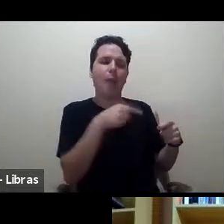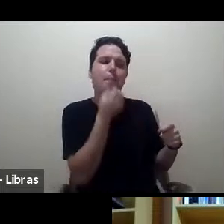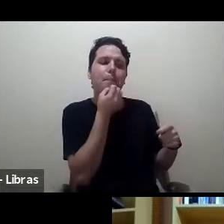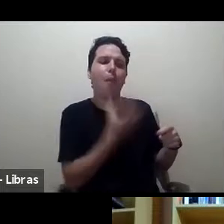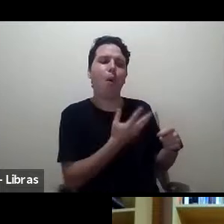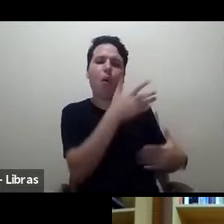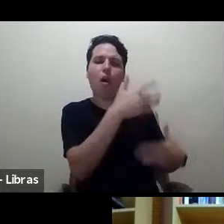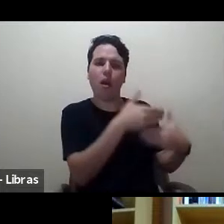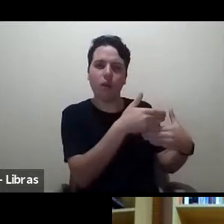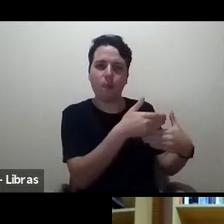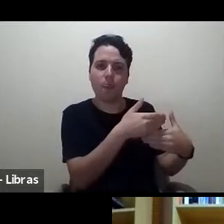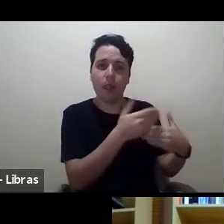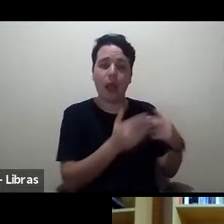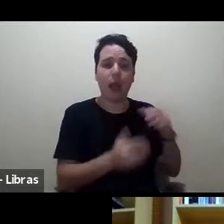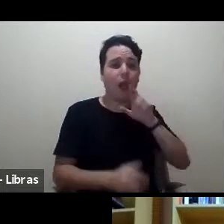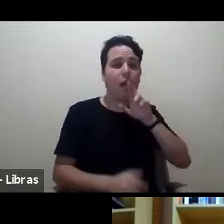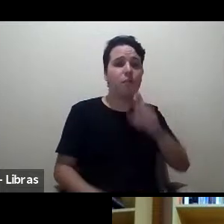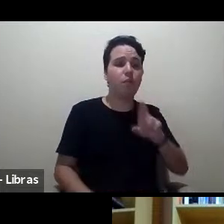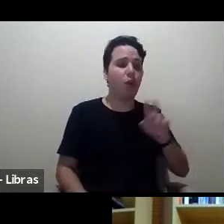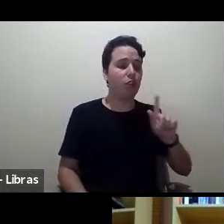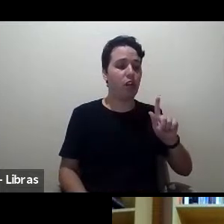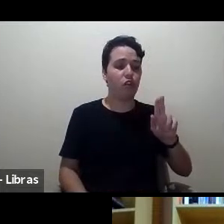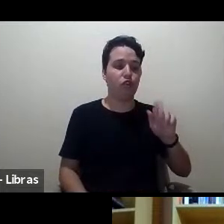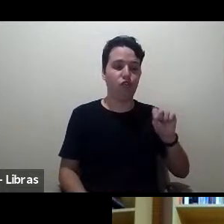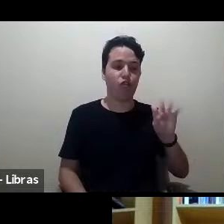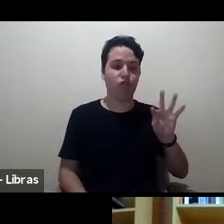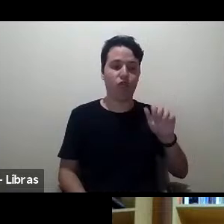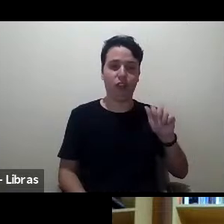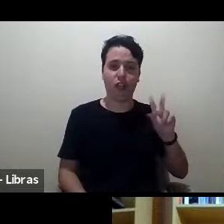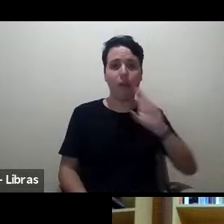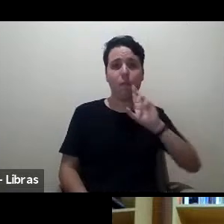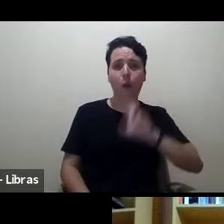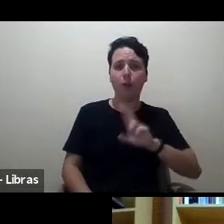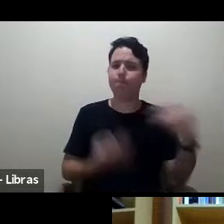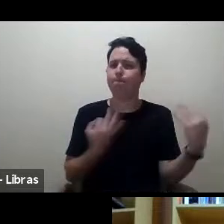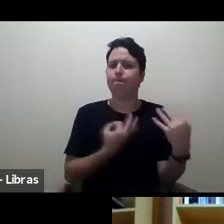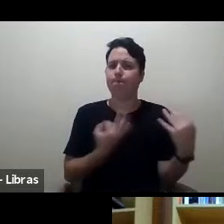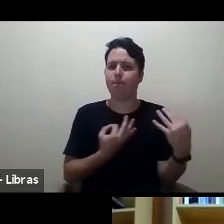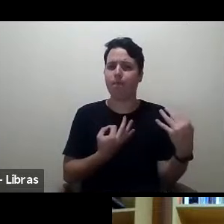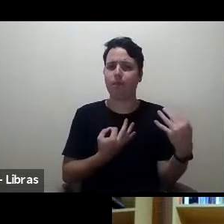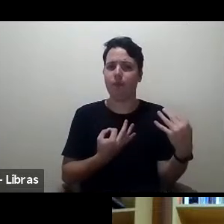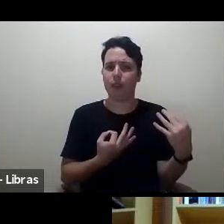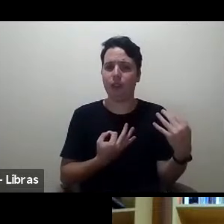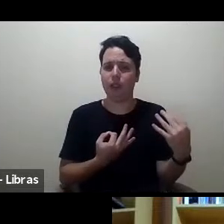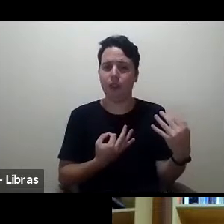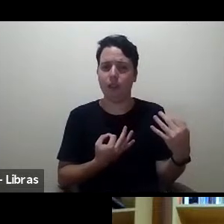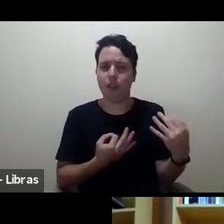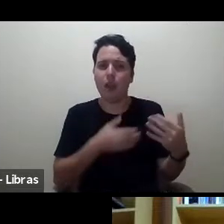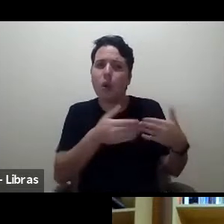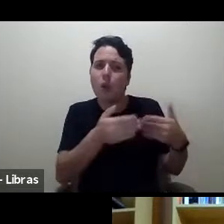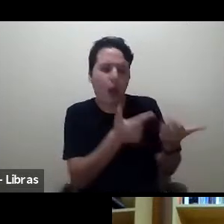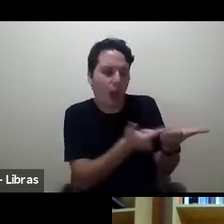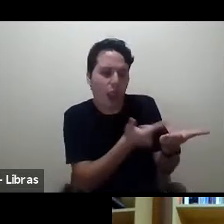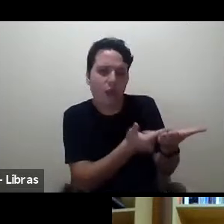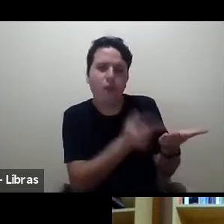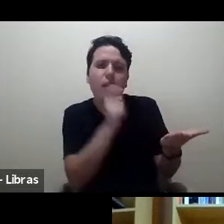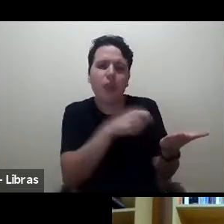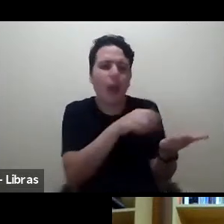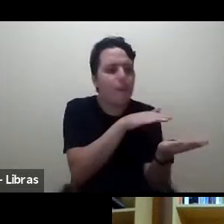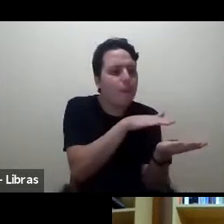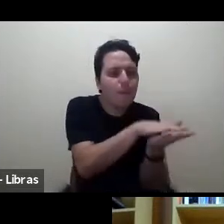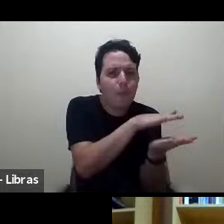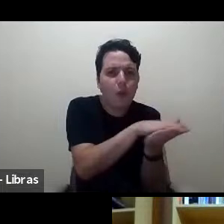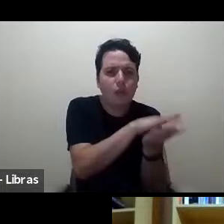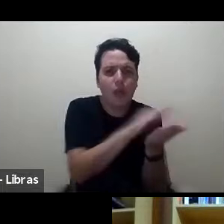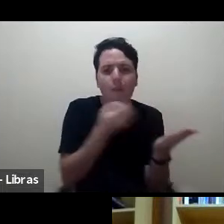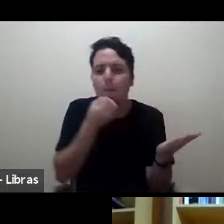Qualquer bom livro é um belo material, matéria-prima para a produção de uma boa